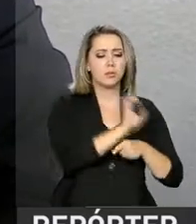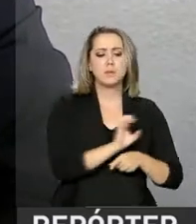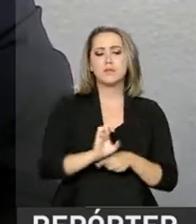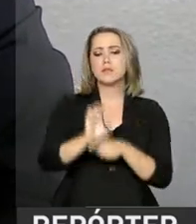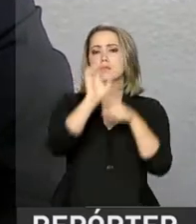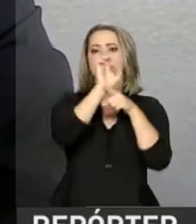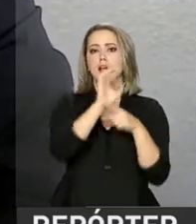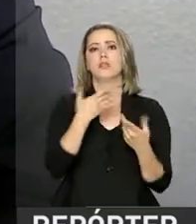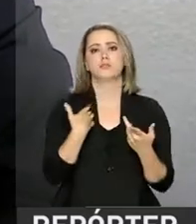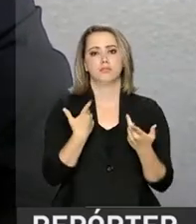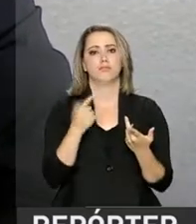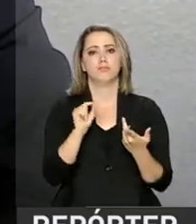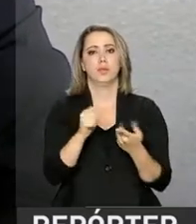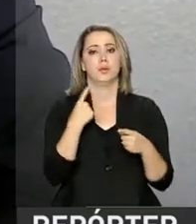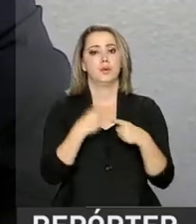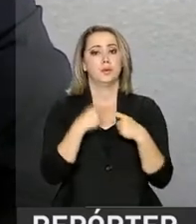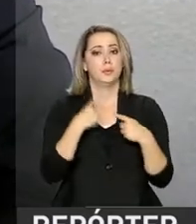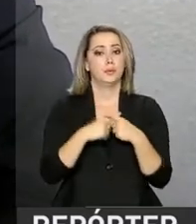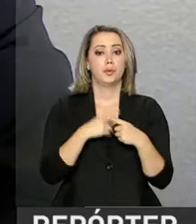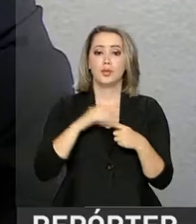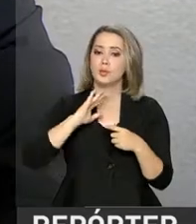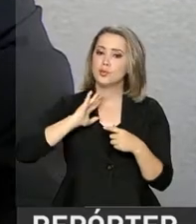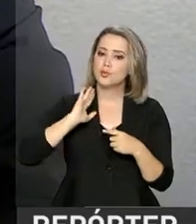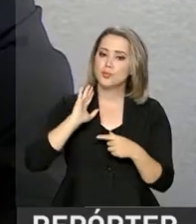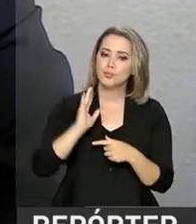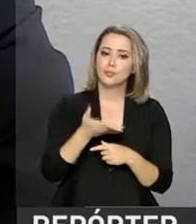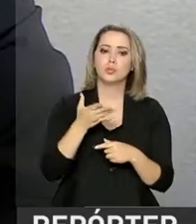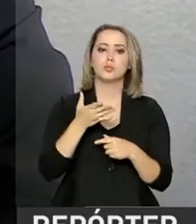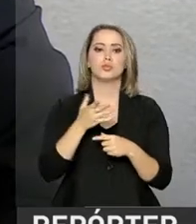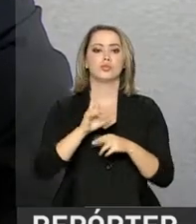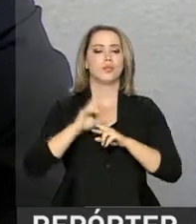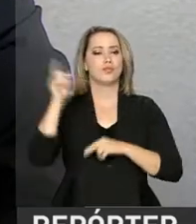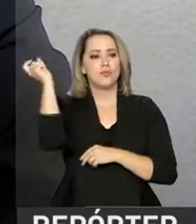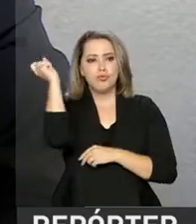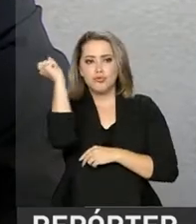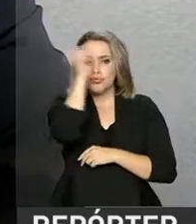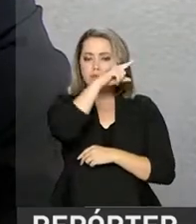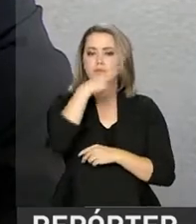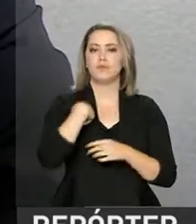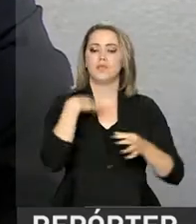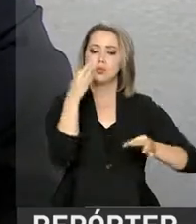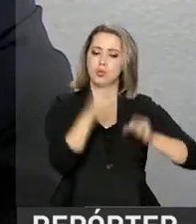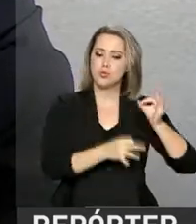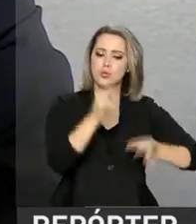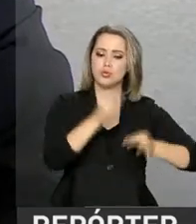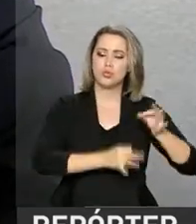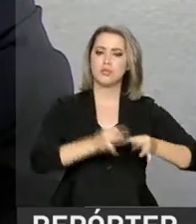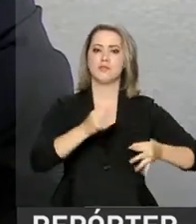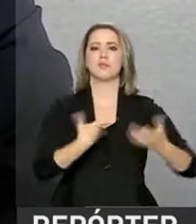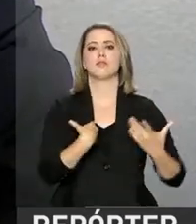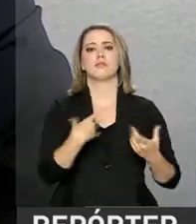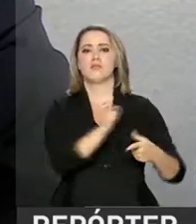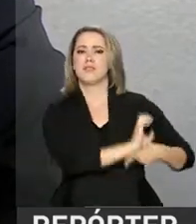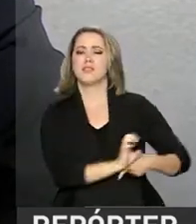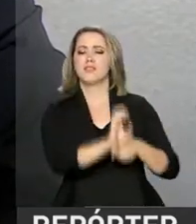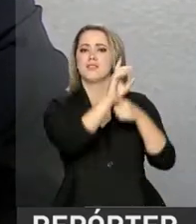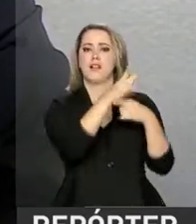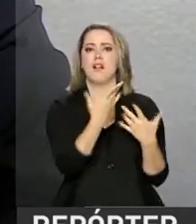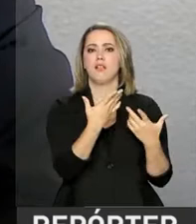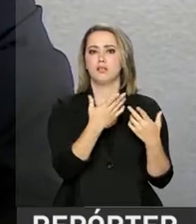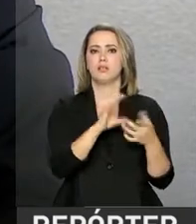que estava ultrapassando as fronteiras territoriais e as fronteiras jurídicas do conceito de autonomia